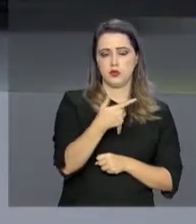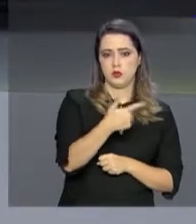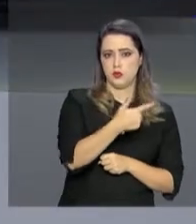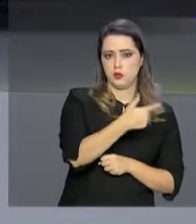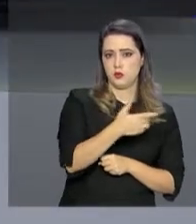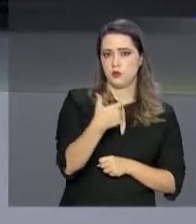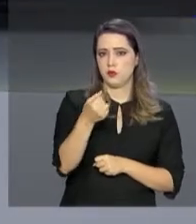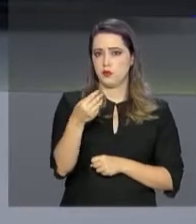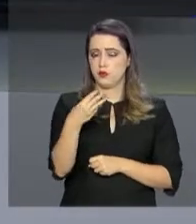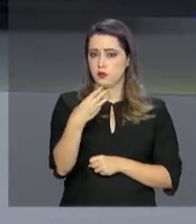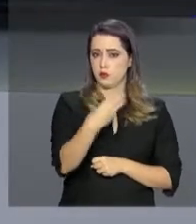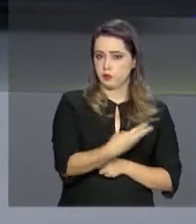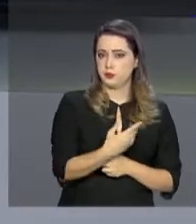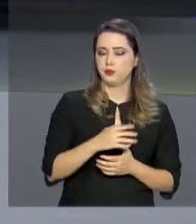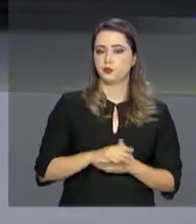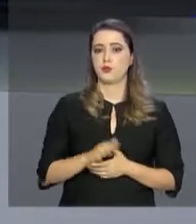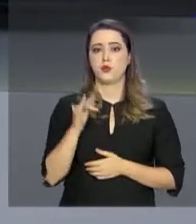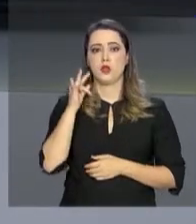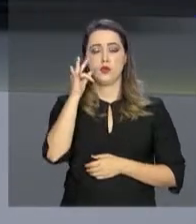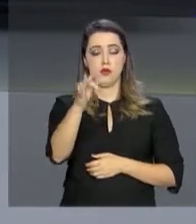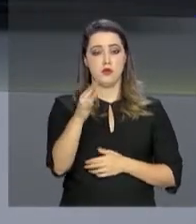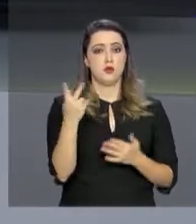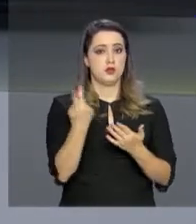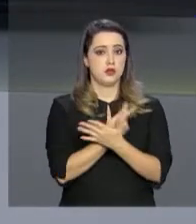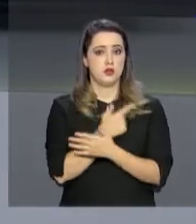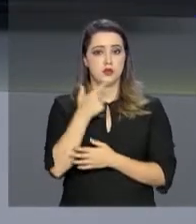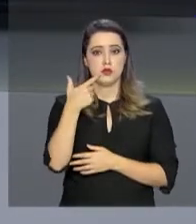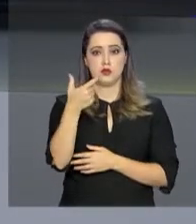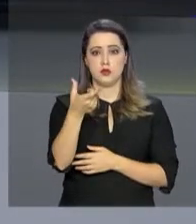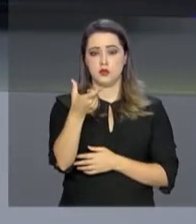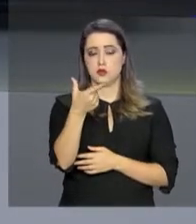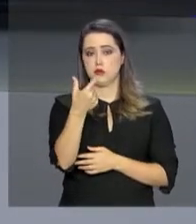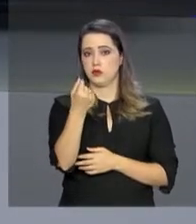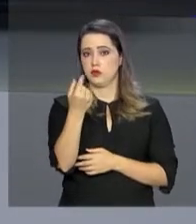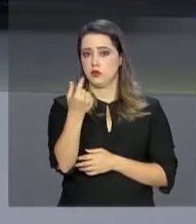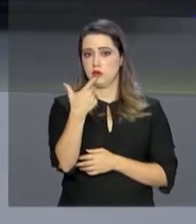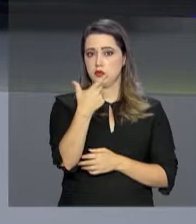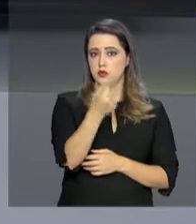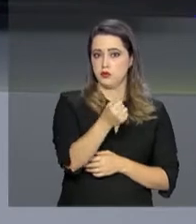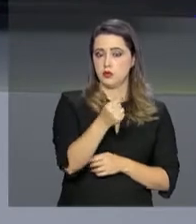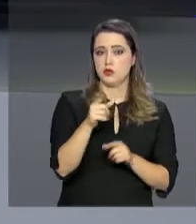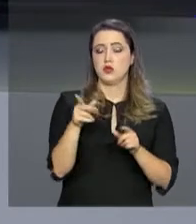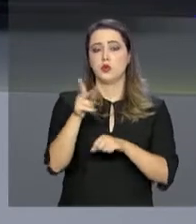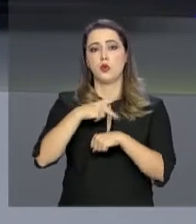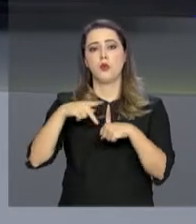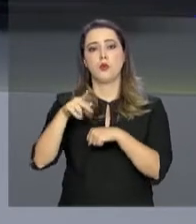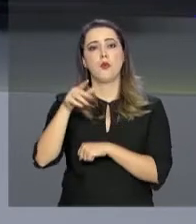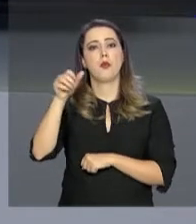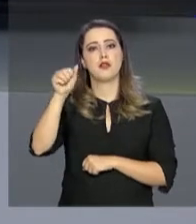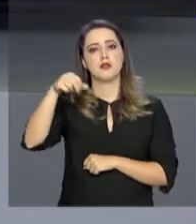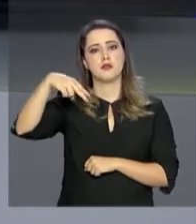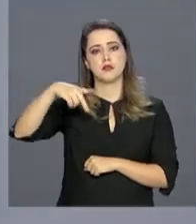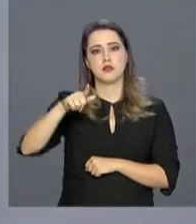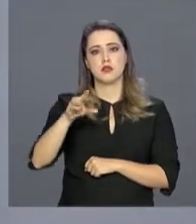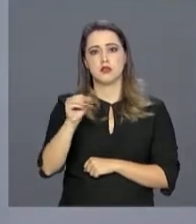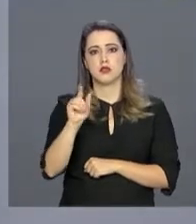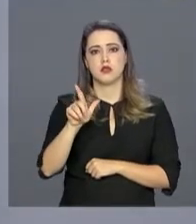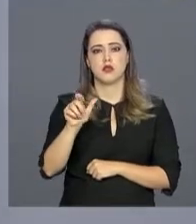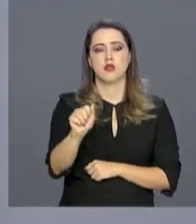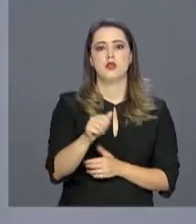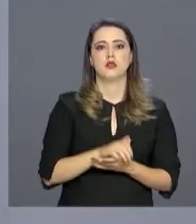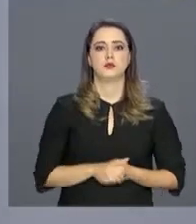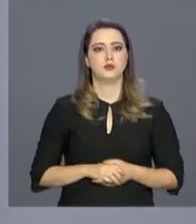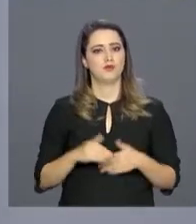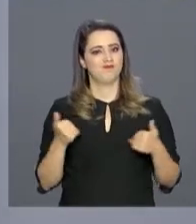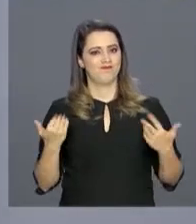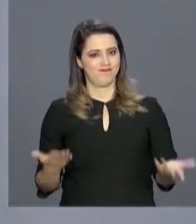A próxima cúpula de chefes de Estado e de Governo da CPLP vai acontecer em 2020, em Angola. E os 100